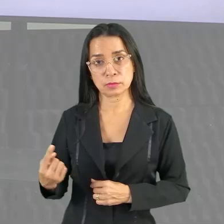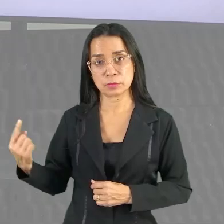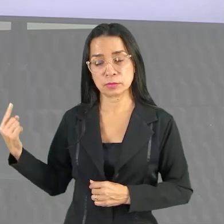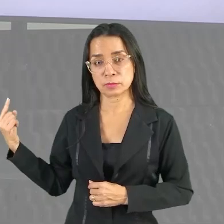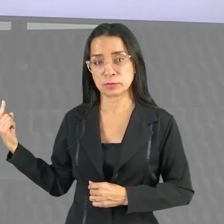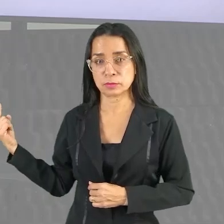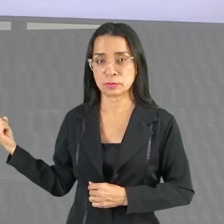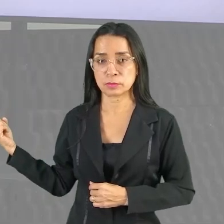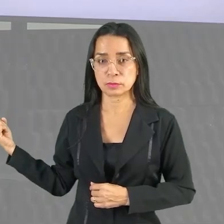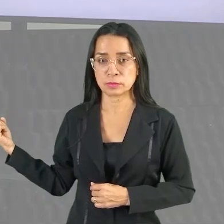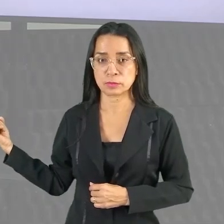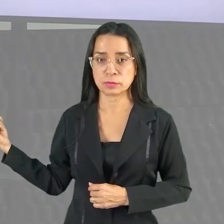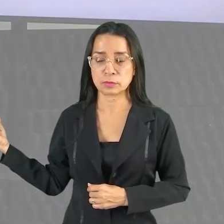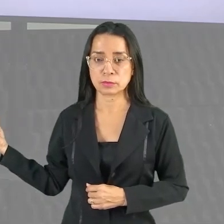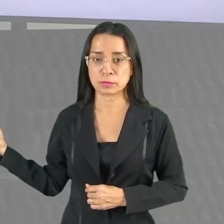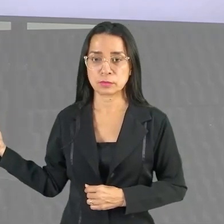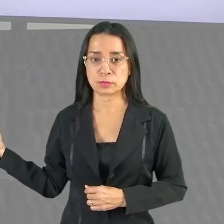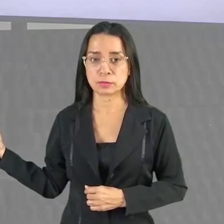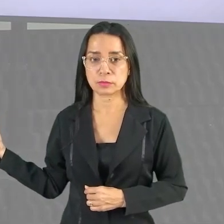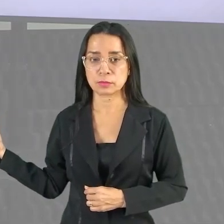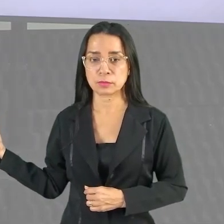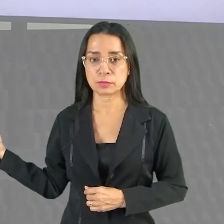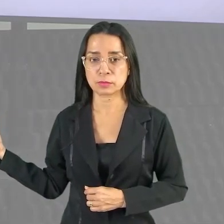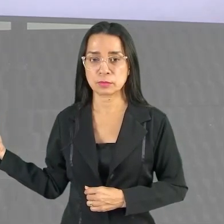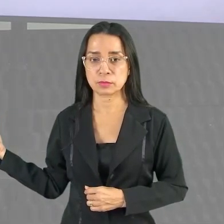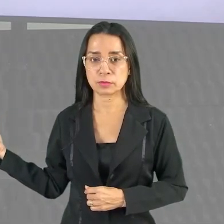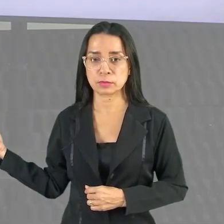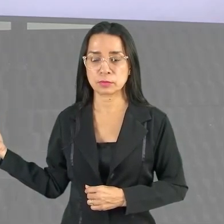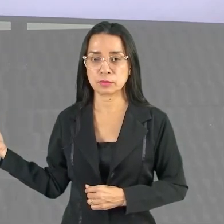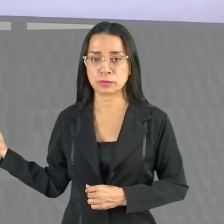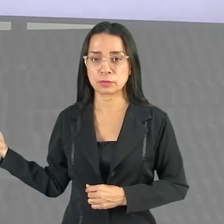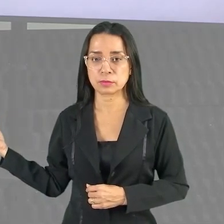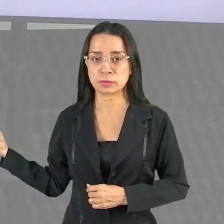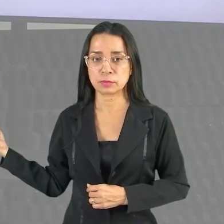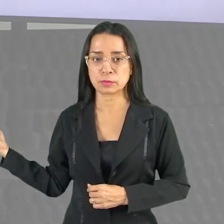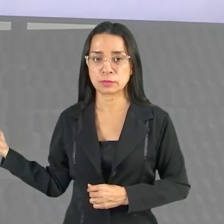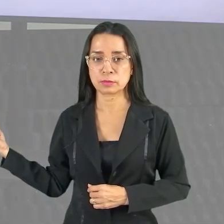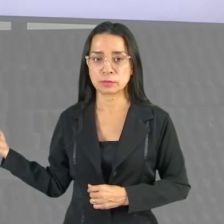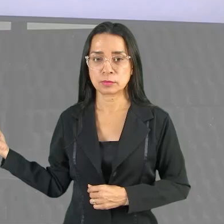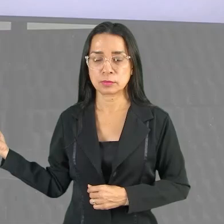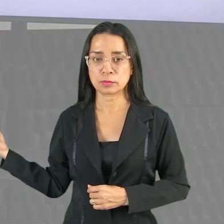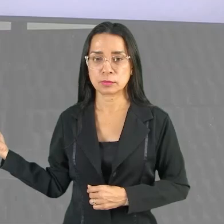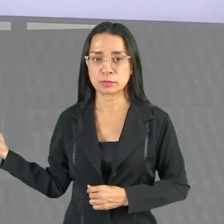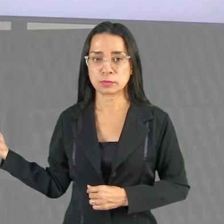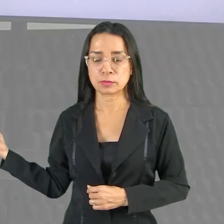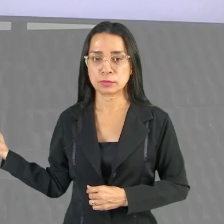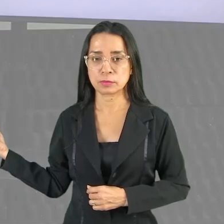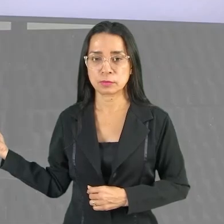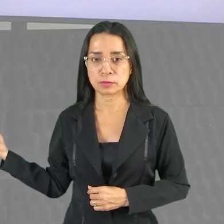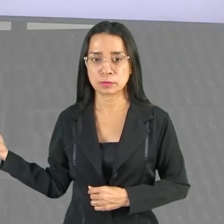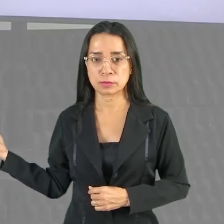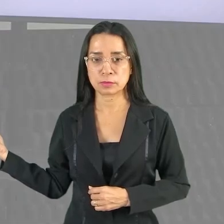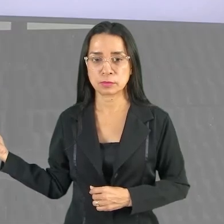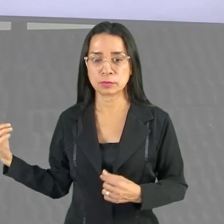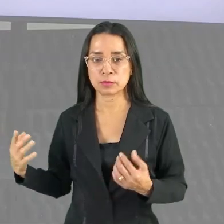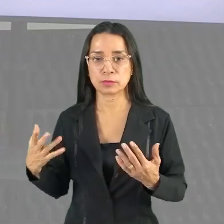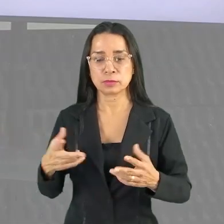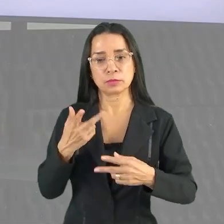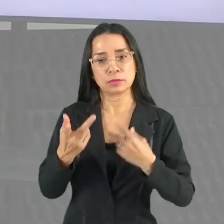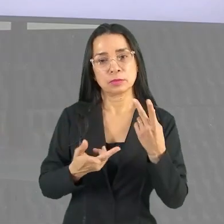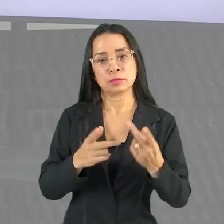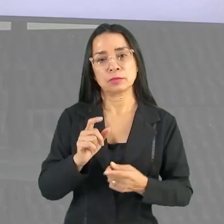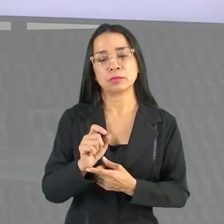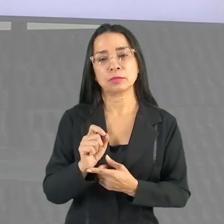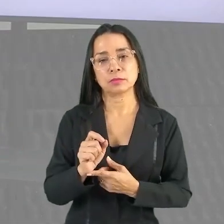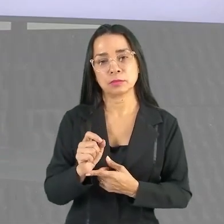Há desigualdades estruturais com raízes políticas, econômicas e sociais que dificultam a adoção desse estilo de vida. Então ele está falando